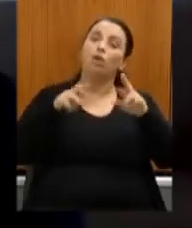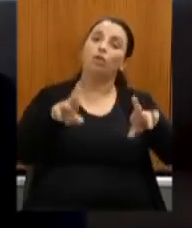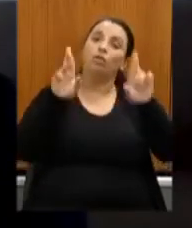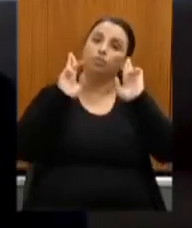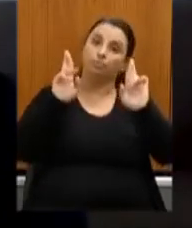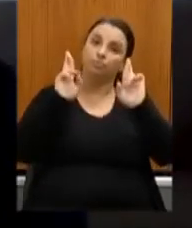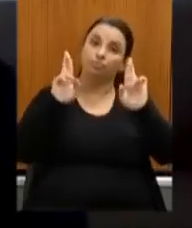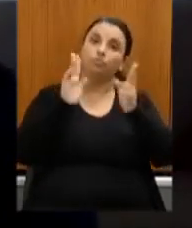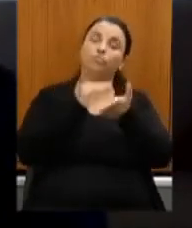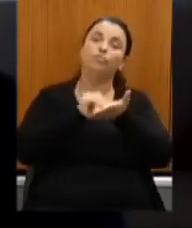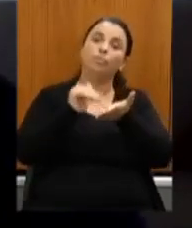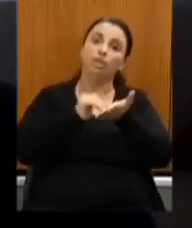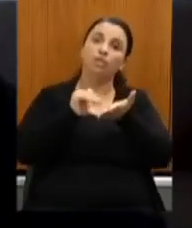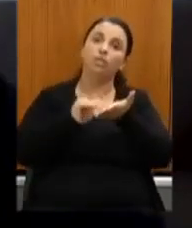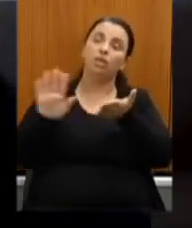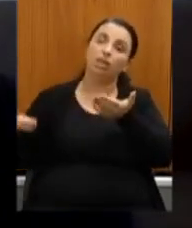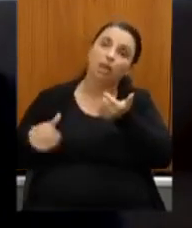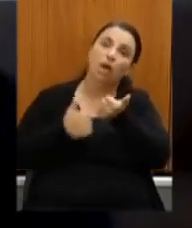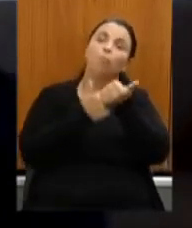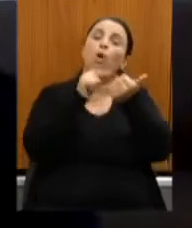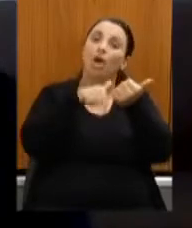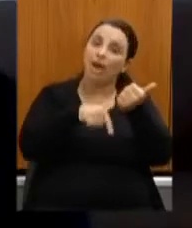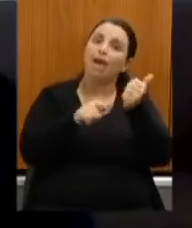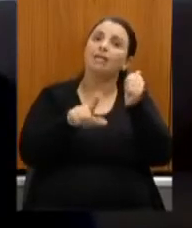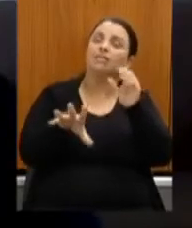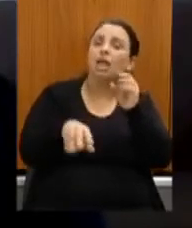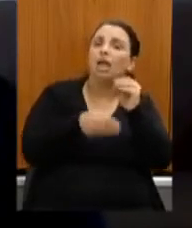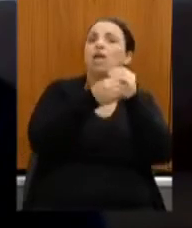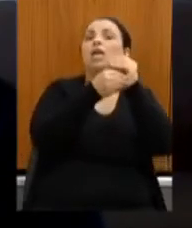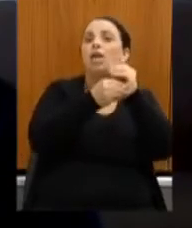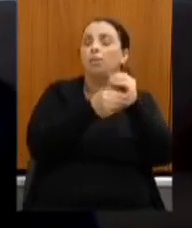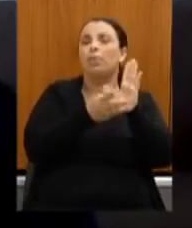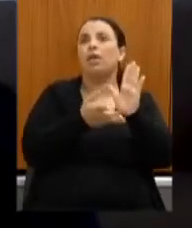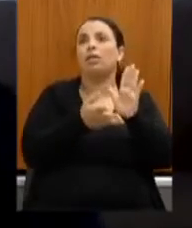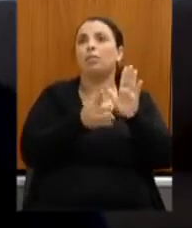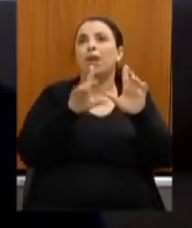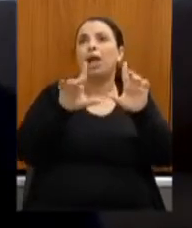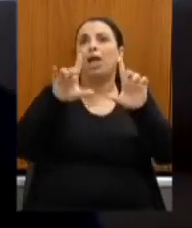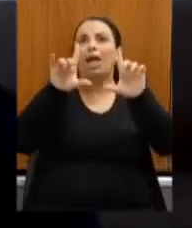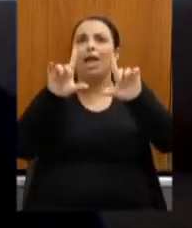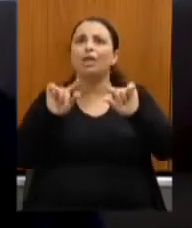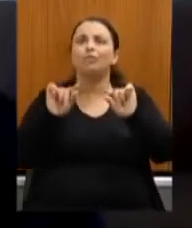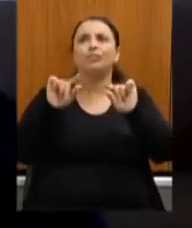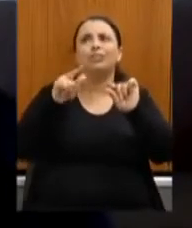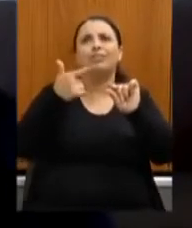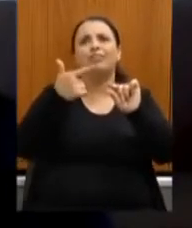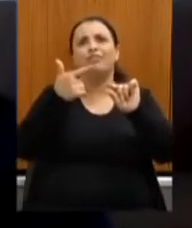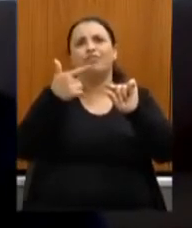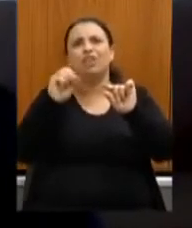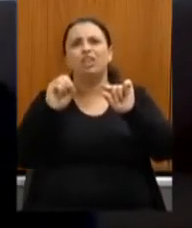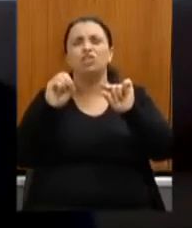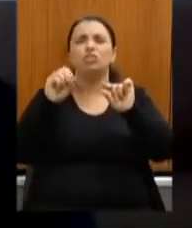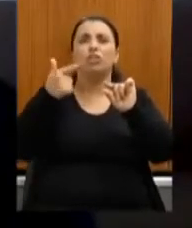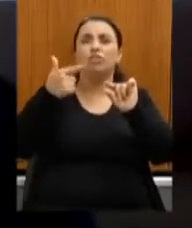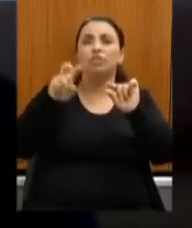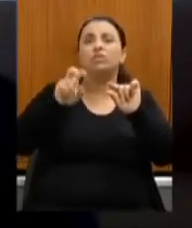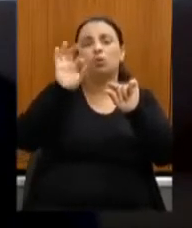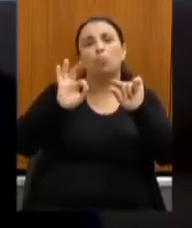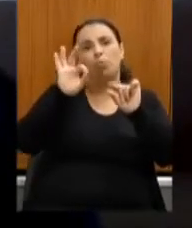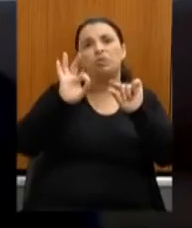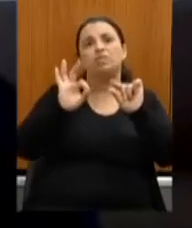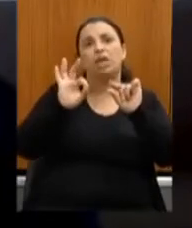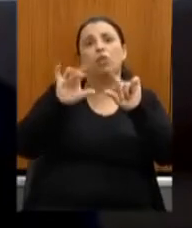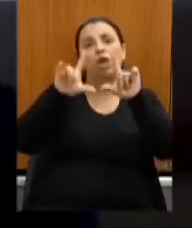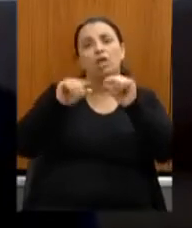dê apoio a essa emenda para reduzir em pelo menos 20 ou 25% esse absurdo que é